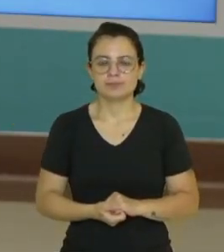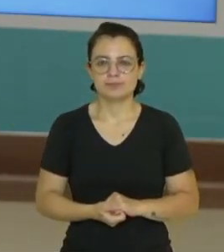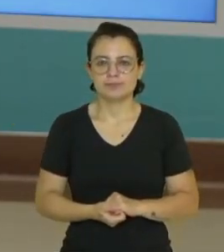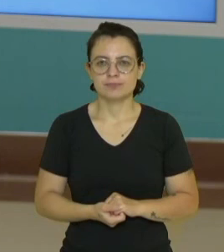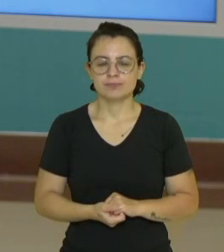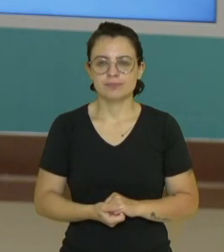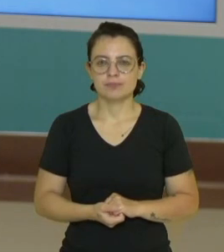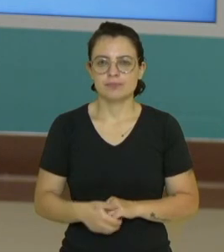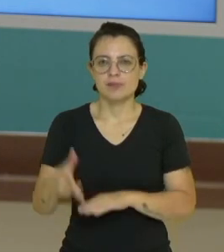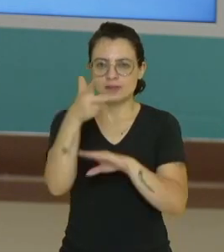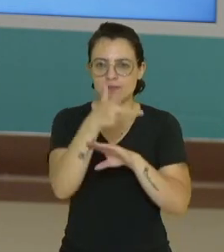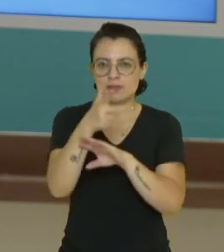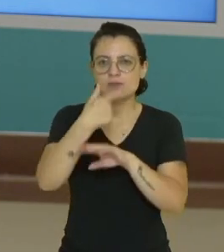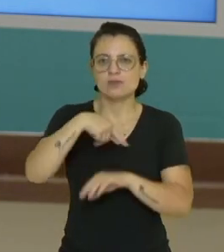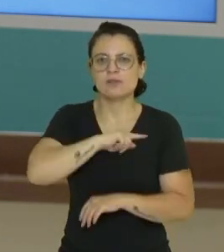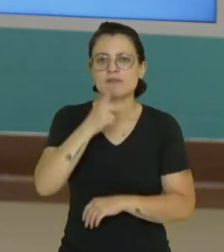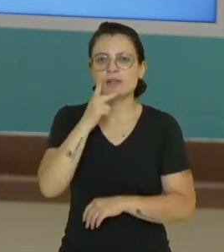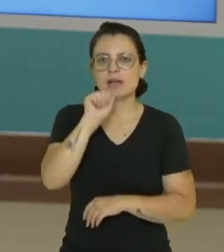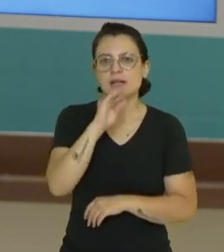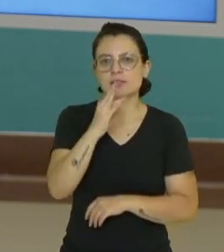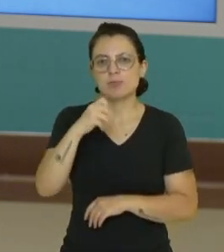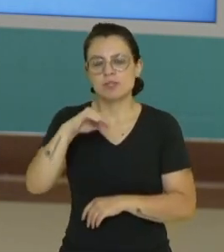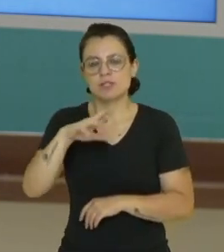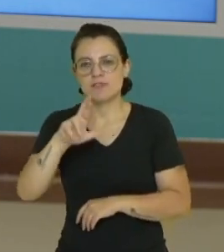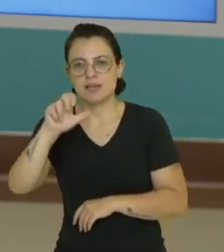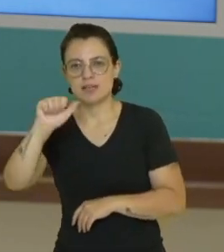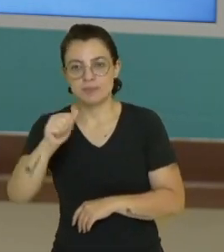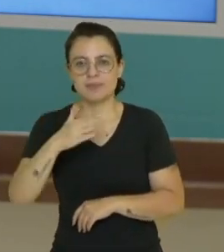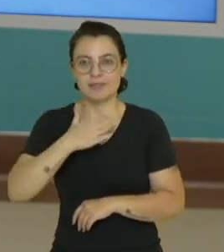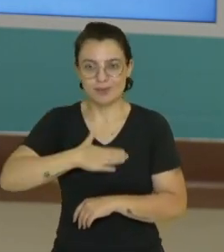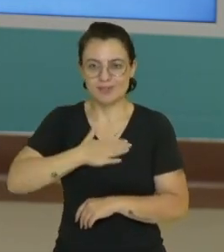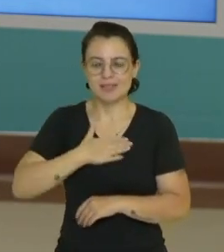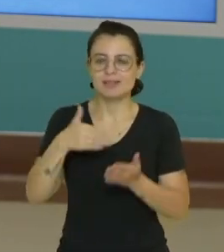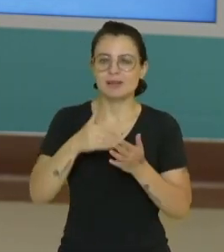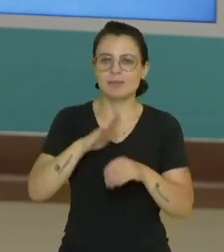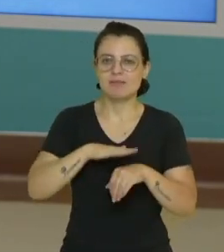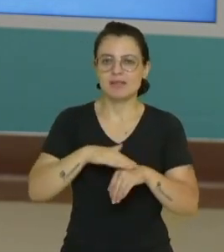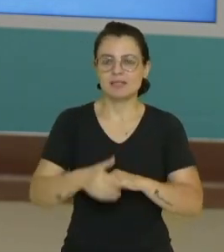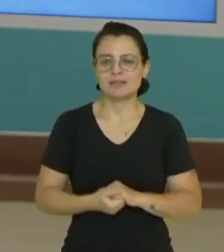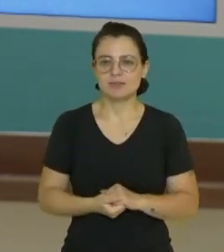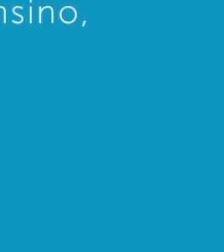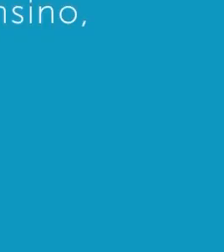Nesse vídeo, nós falamos da atmosfera. Espero que vocês tenham gostado e até breve!